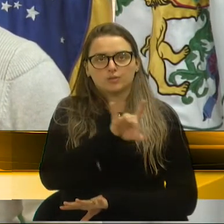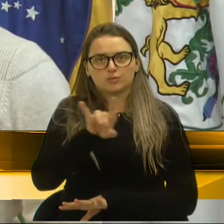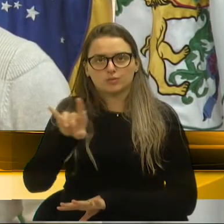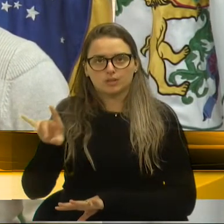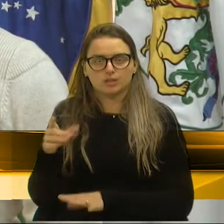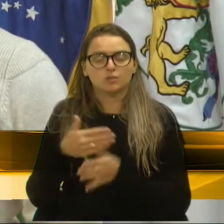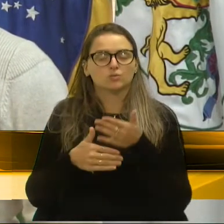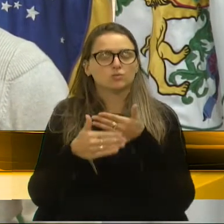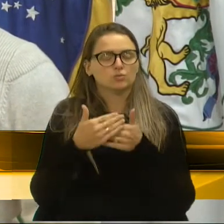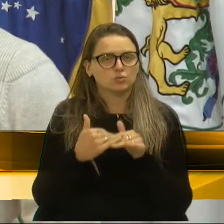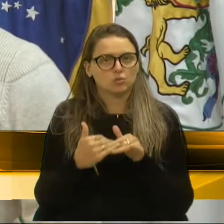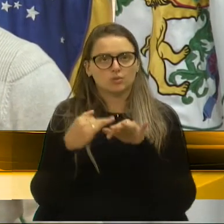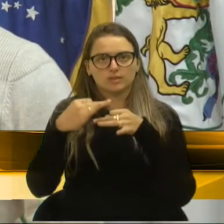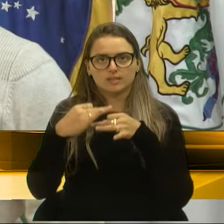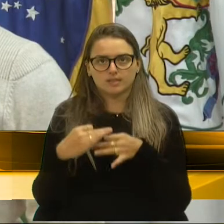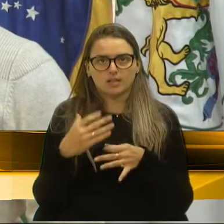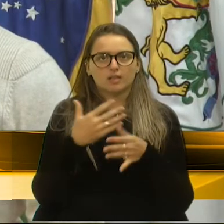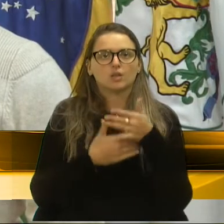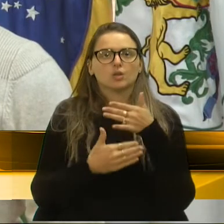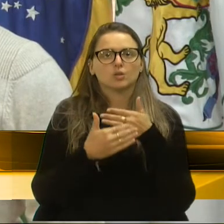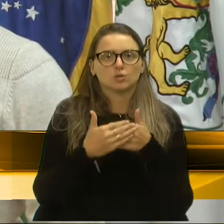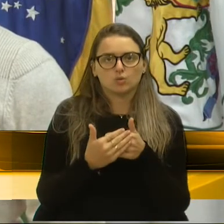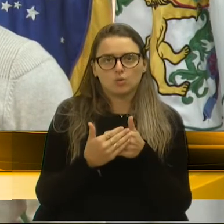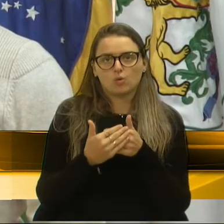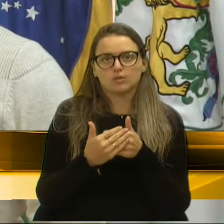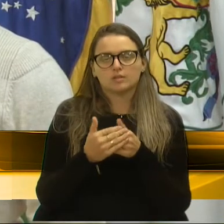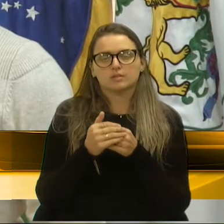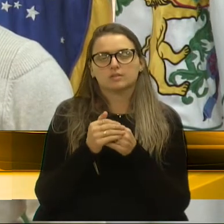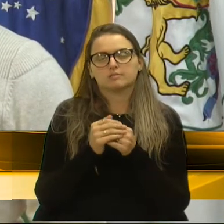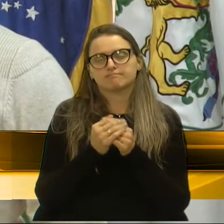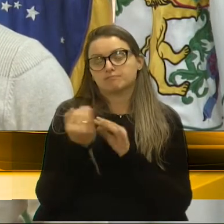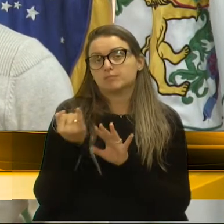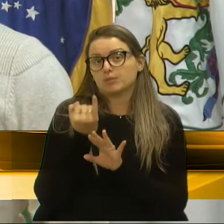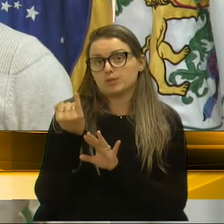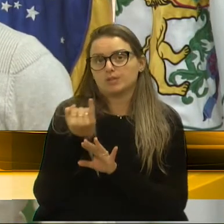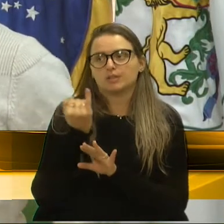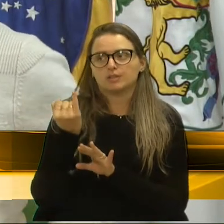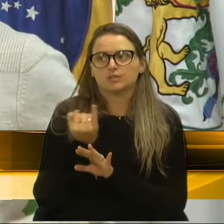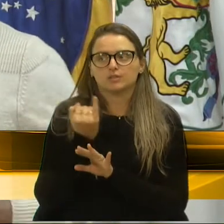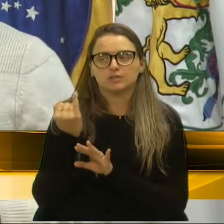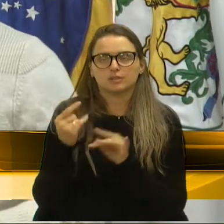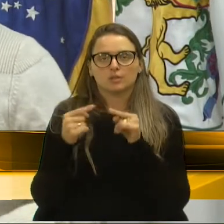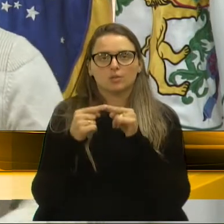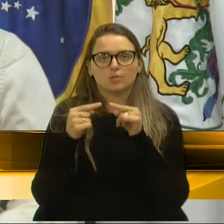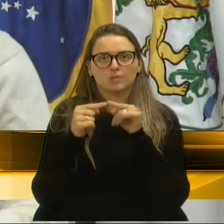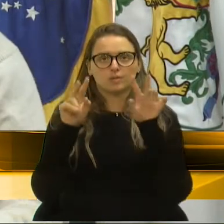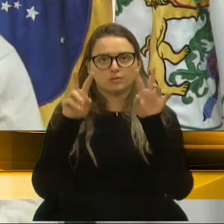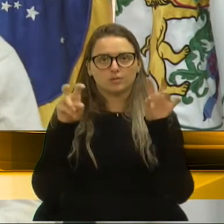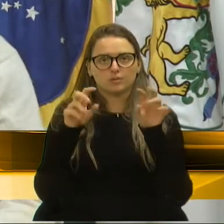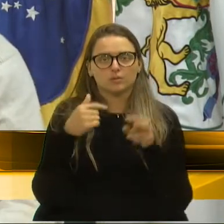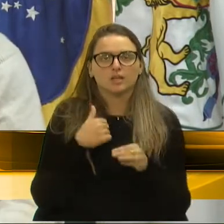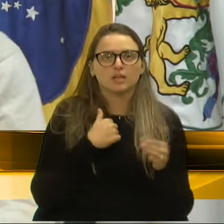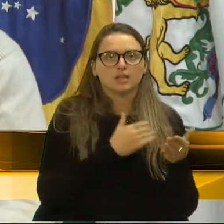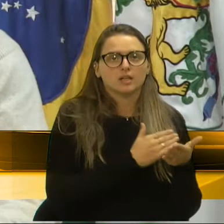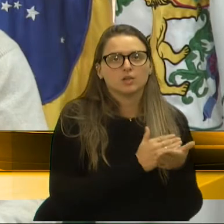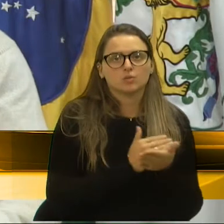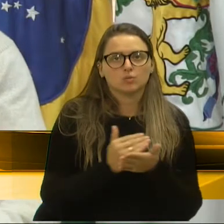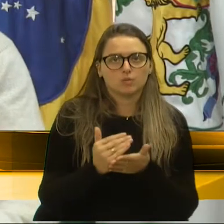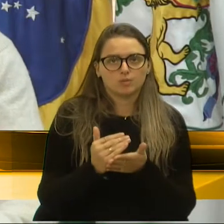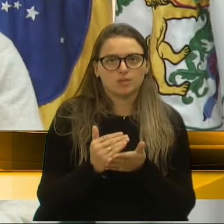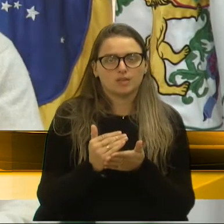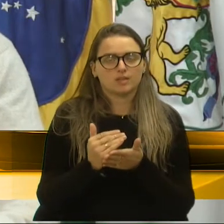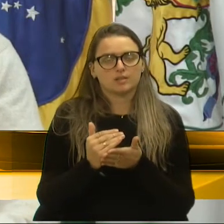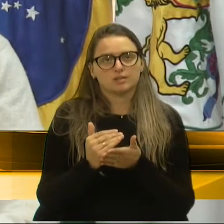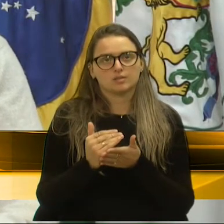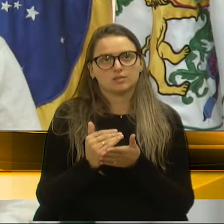todas legítimas, todas com pertinência quanto a este assunto. E eu, no primeiro momento, as